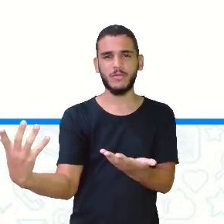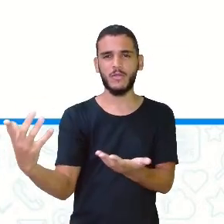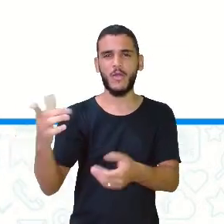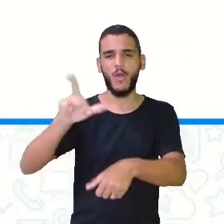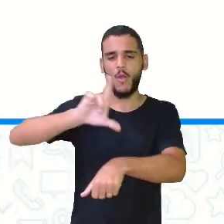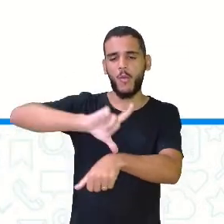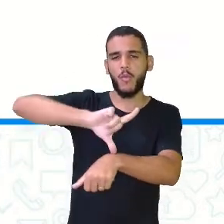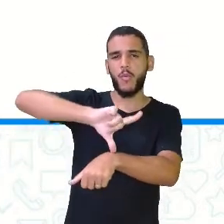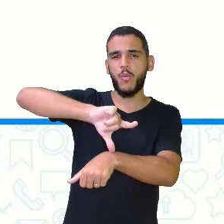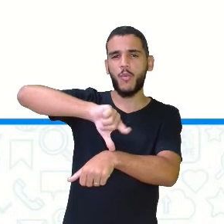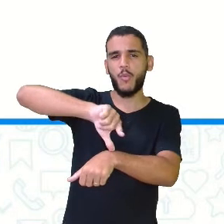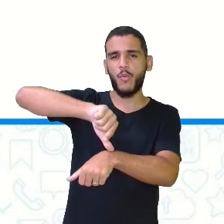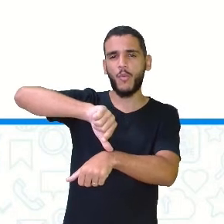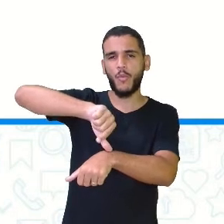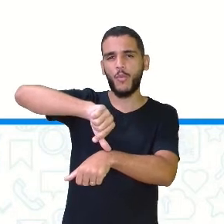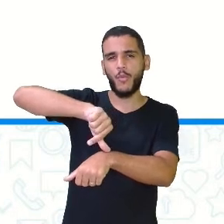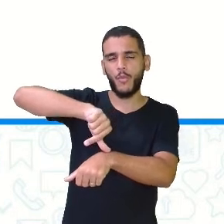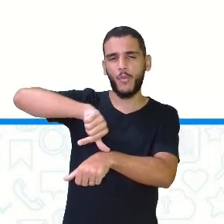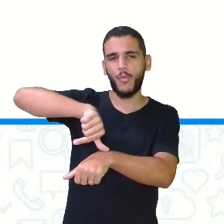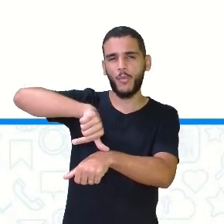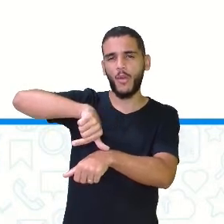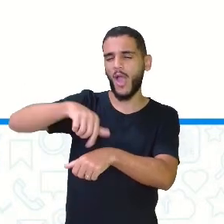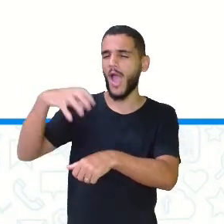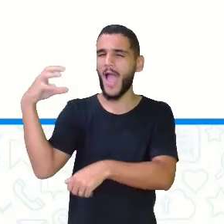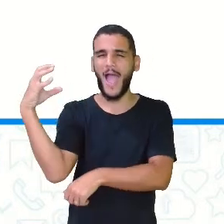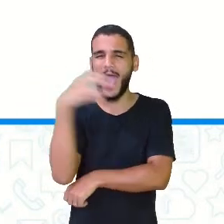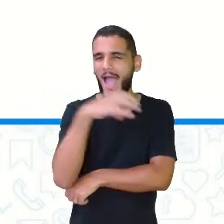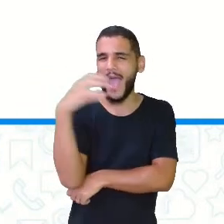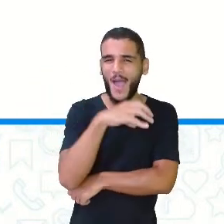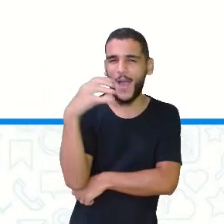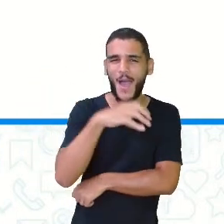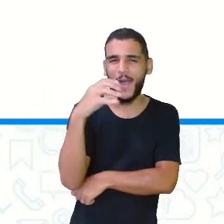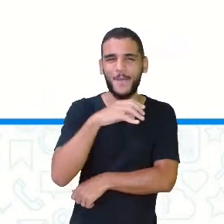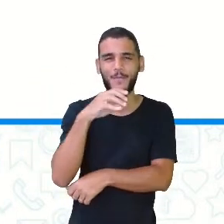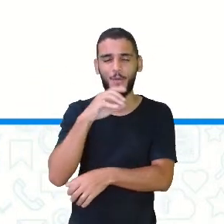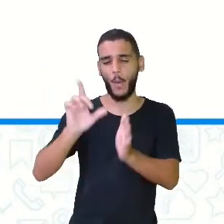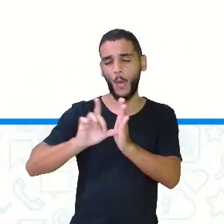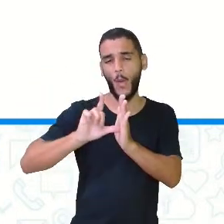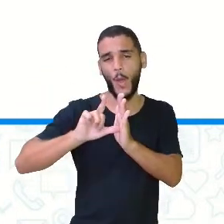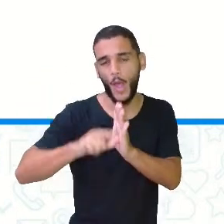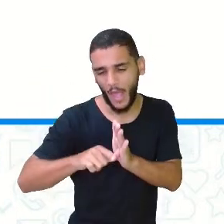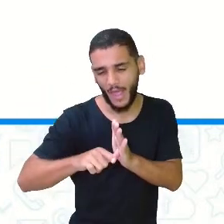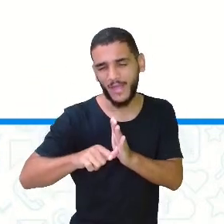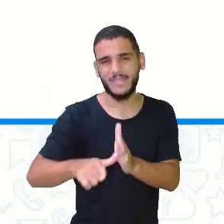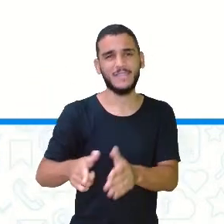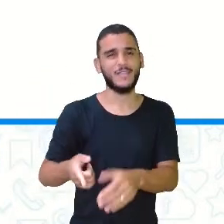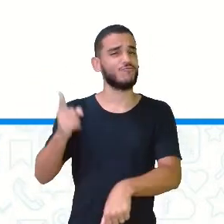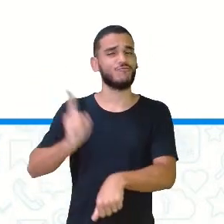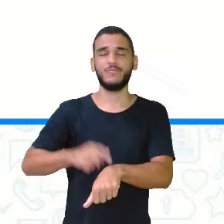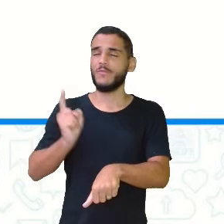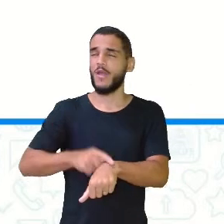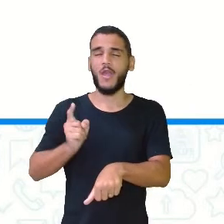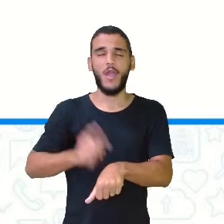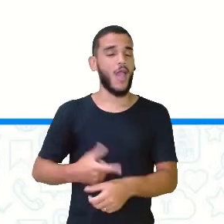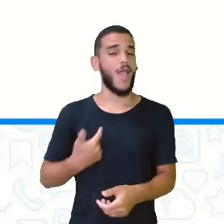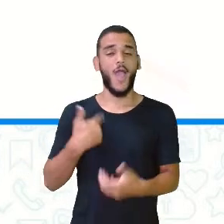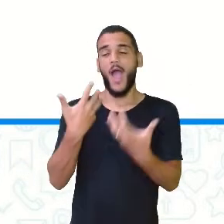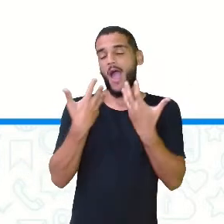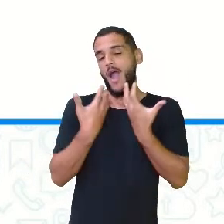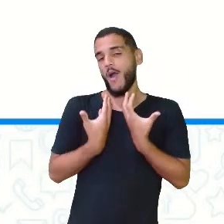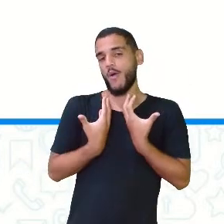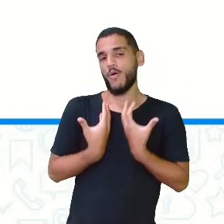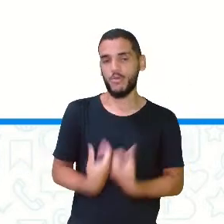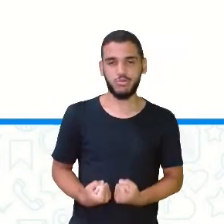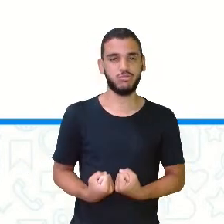tempo, bem depressa. Não atrasa, não demora, que já estou muito cansado.